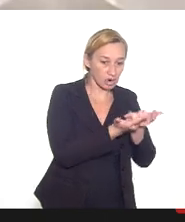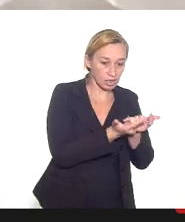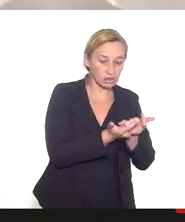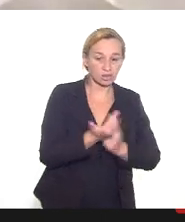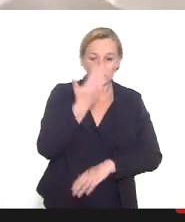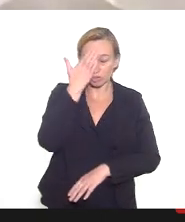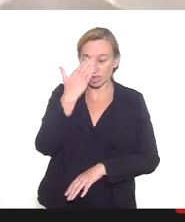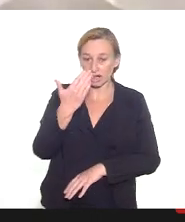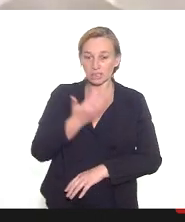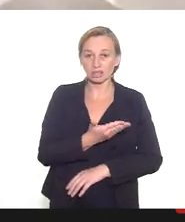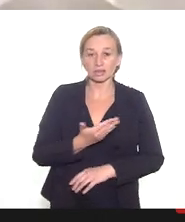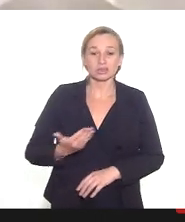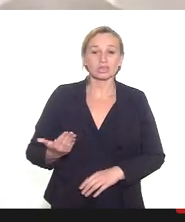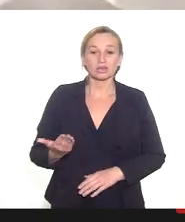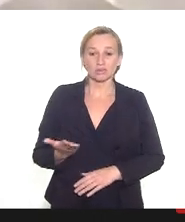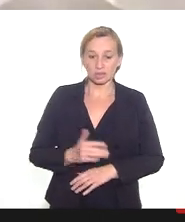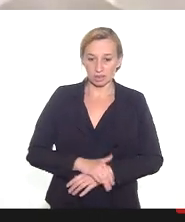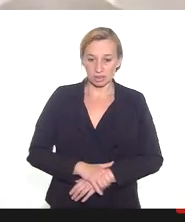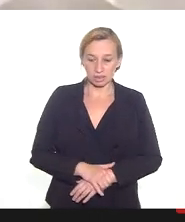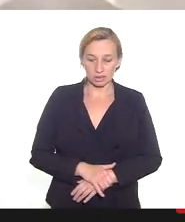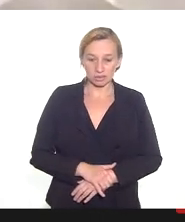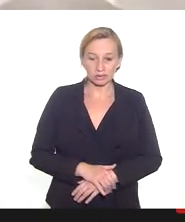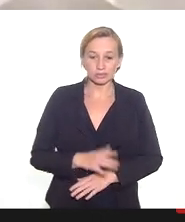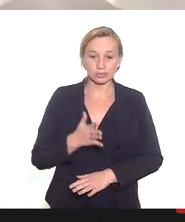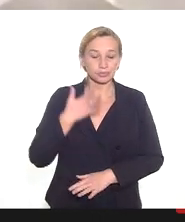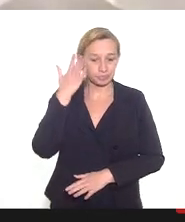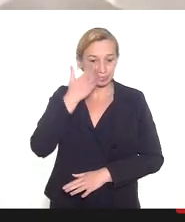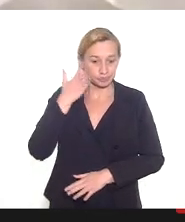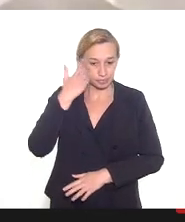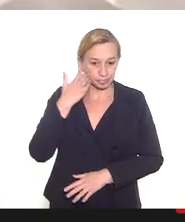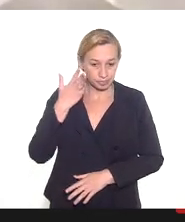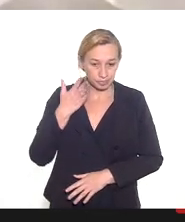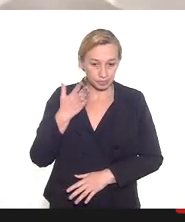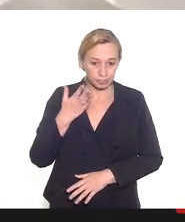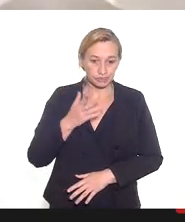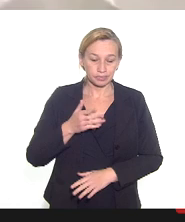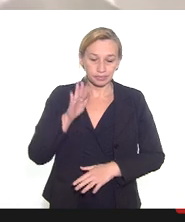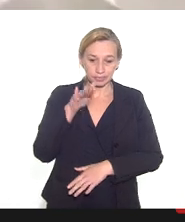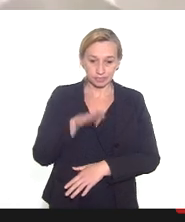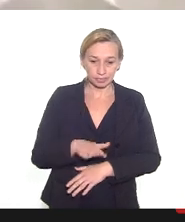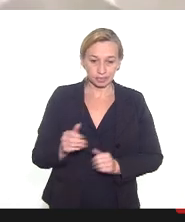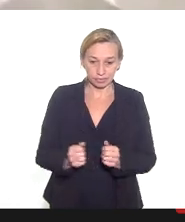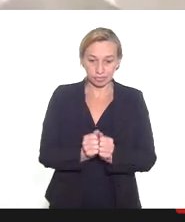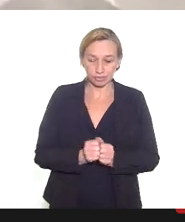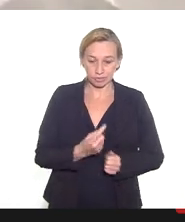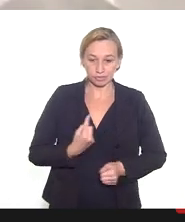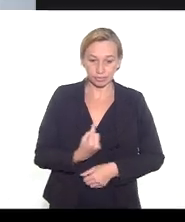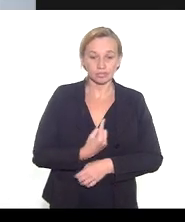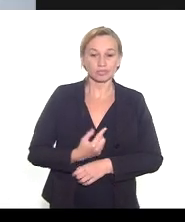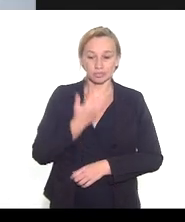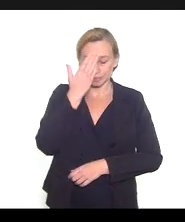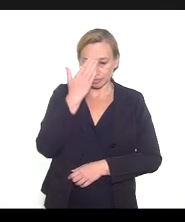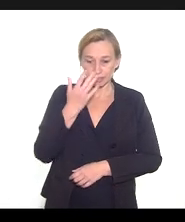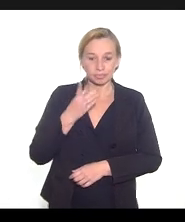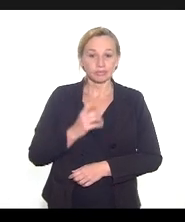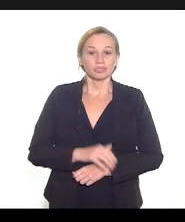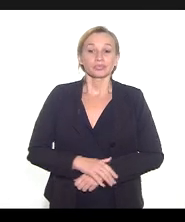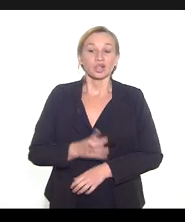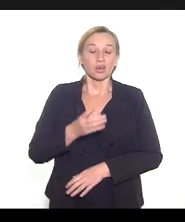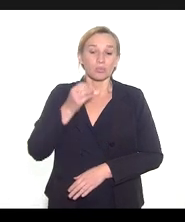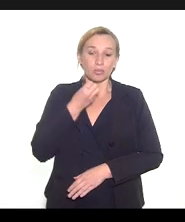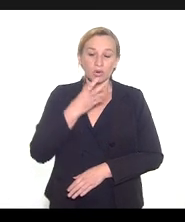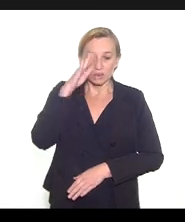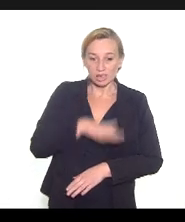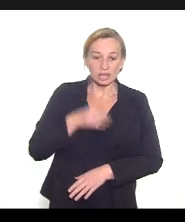muitíssimo obrigada a todos os palestrantes que estavam conosco nesta tarde. Deputada Mônica Francisco. Boa tarde,